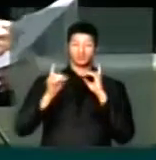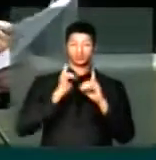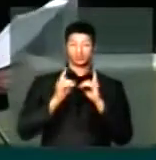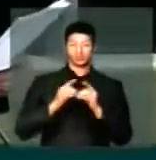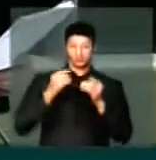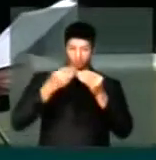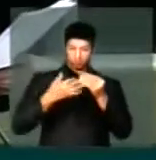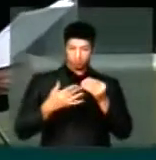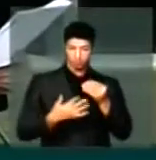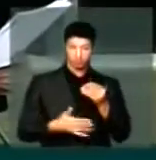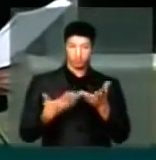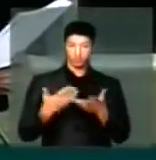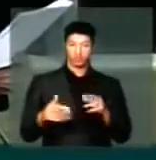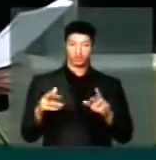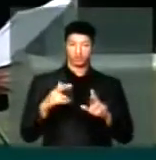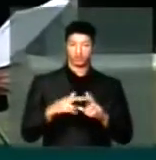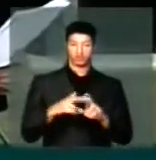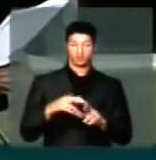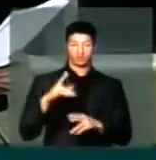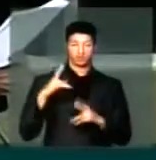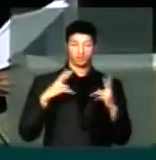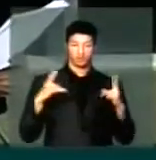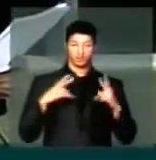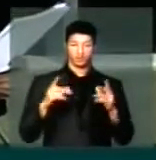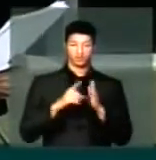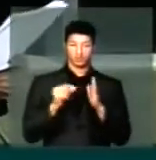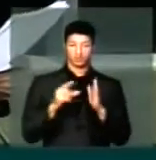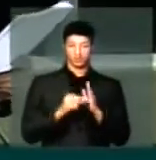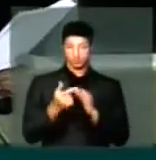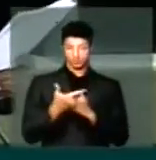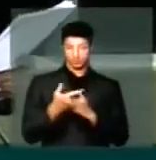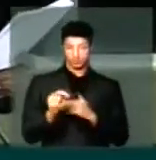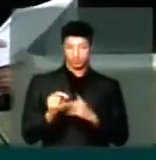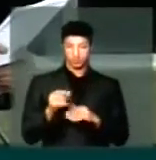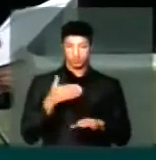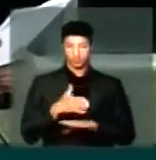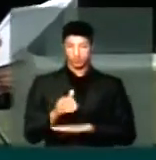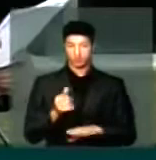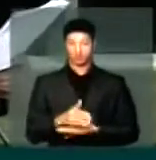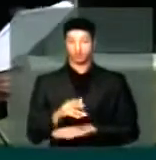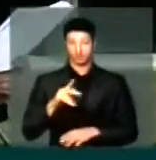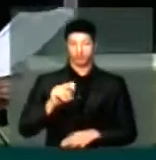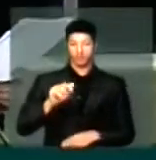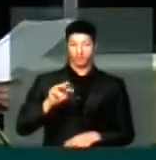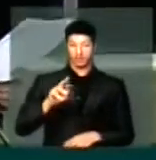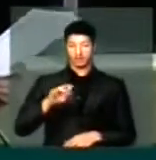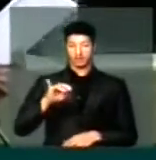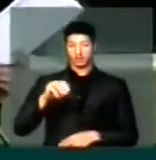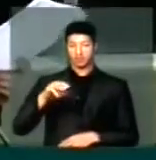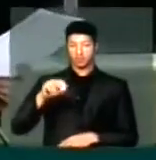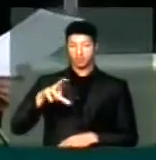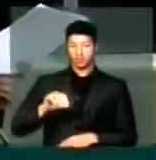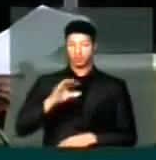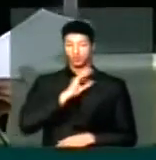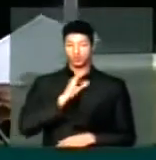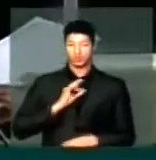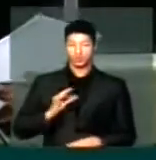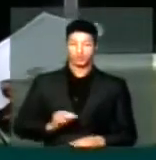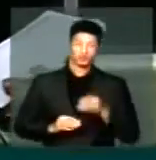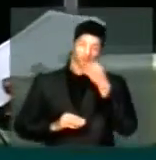detalhamento. Quero me referir particularmente ao artigo 20, o acesso ao patrimônio genético e aos benefícios.